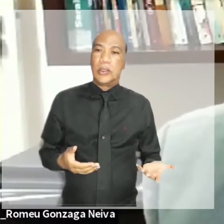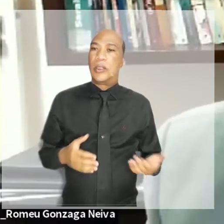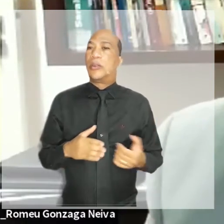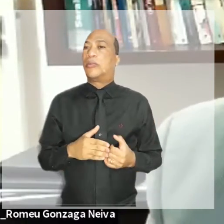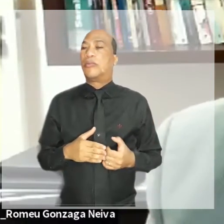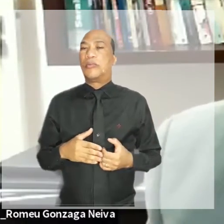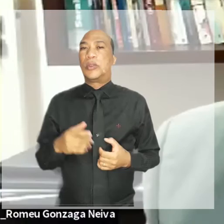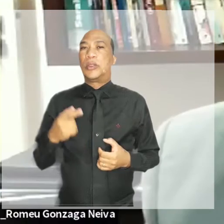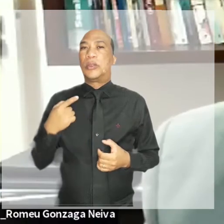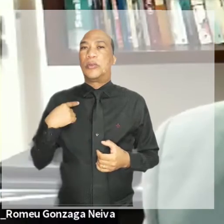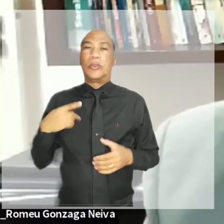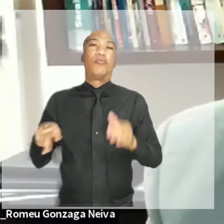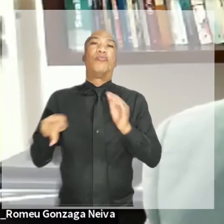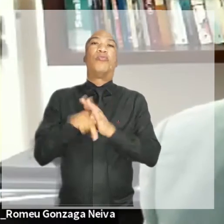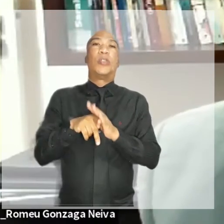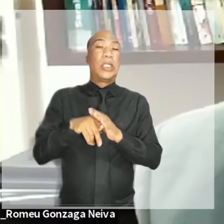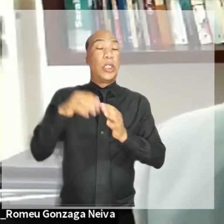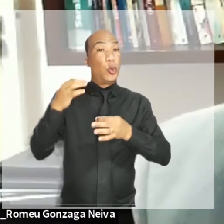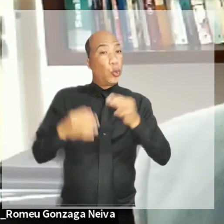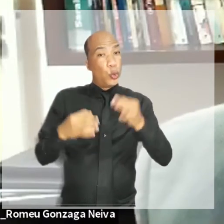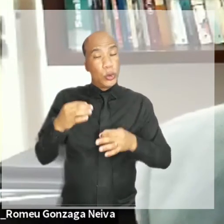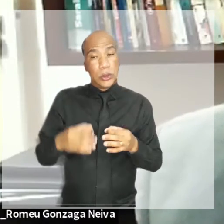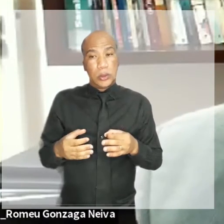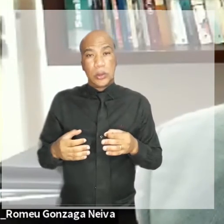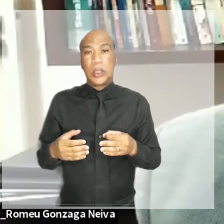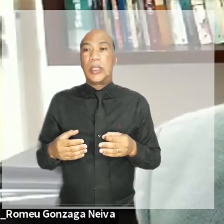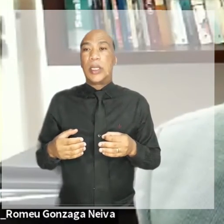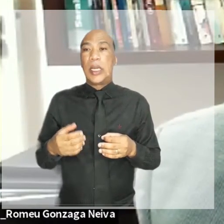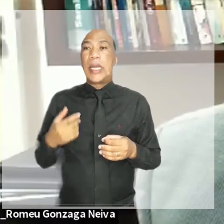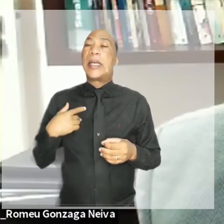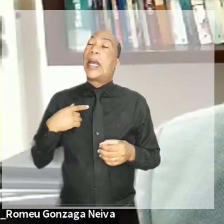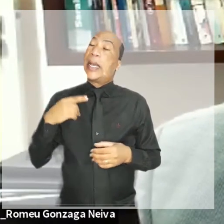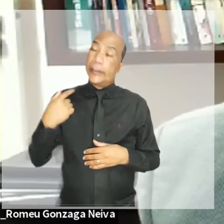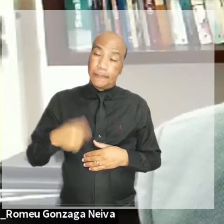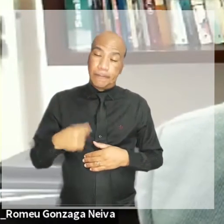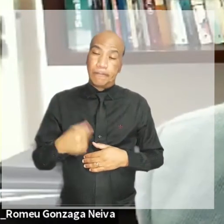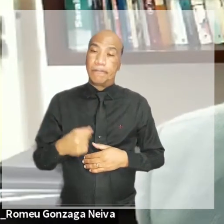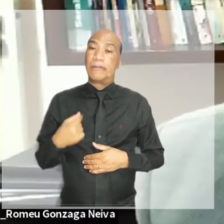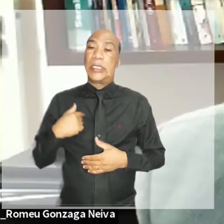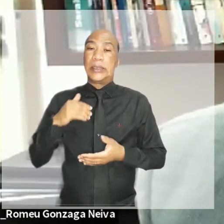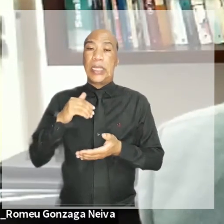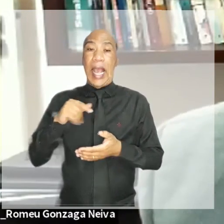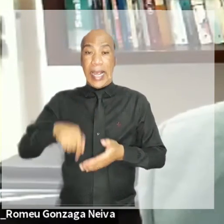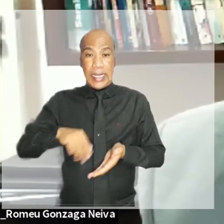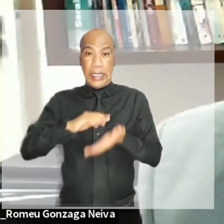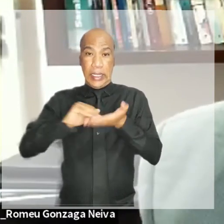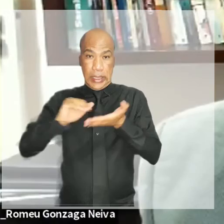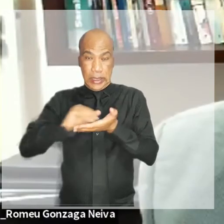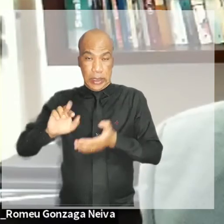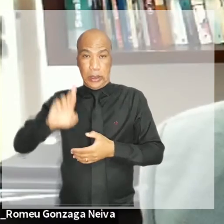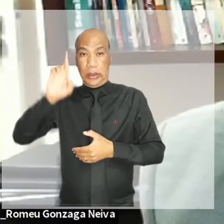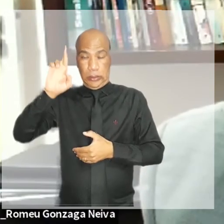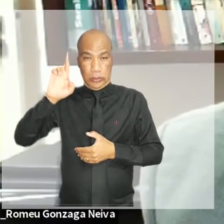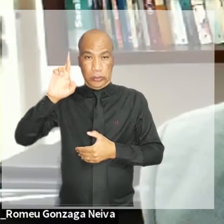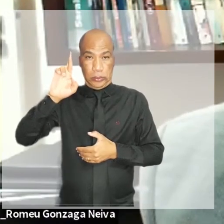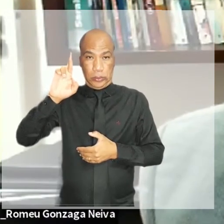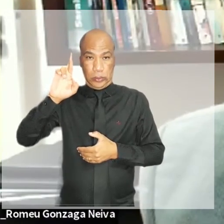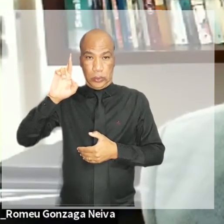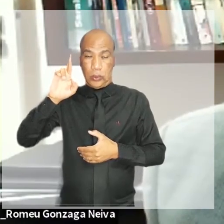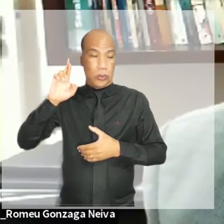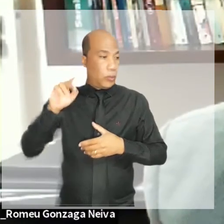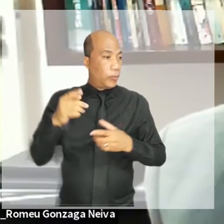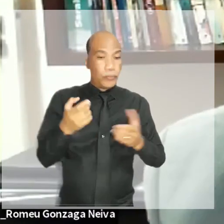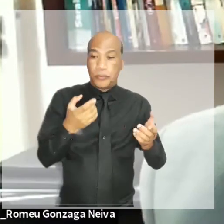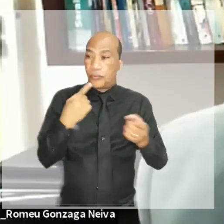Justiça faz parte da ideia dessa administração co-participativa do bienio que